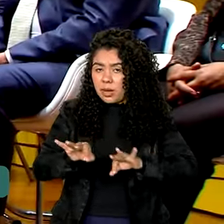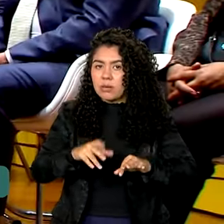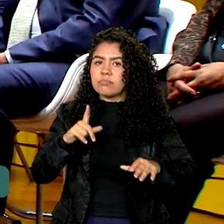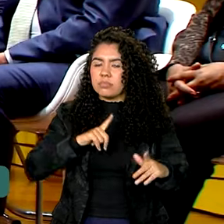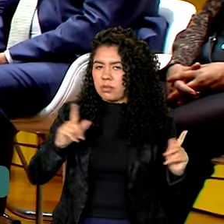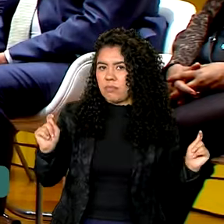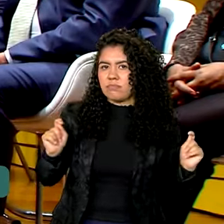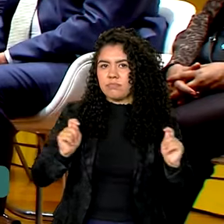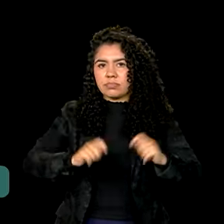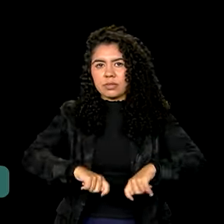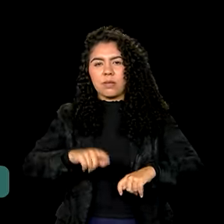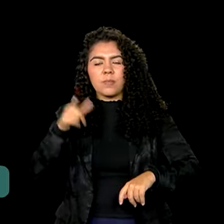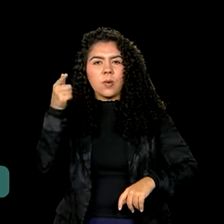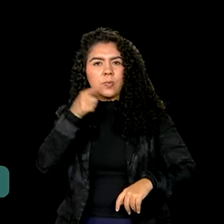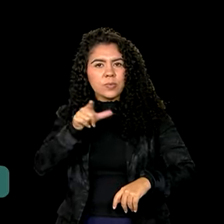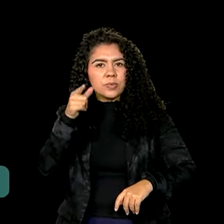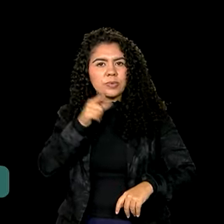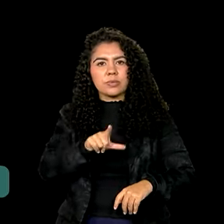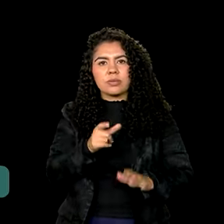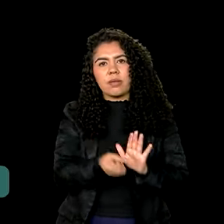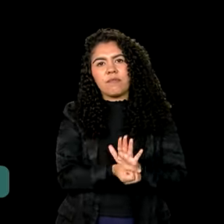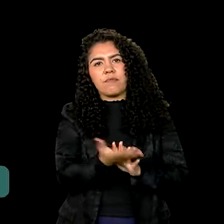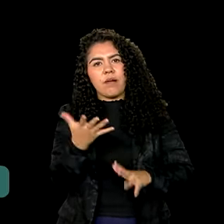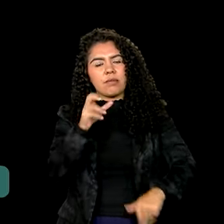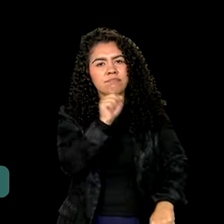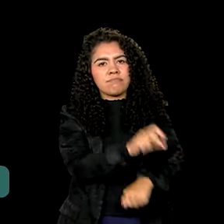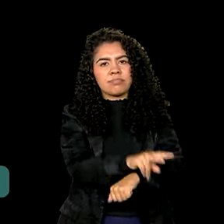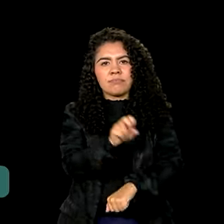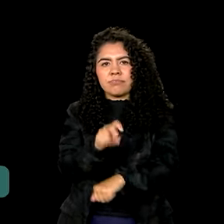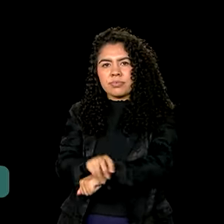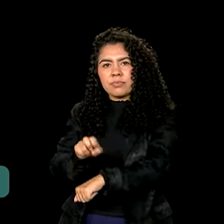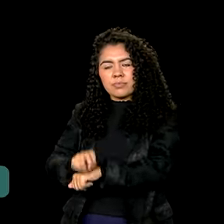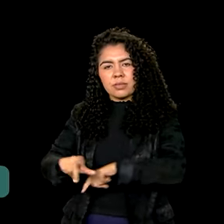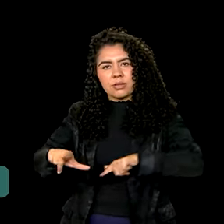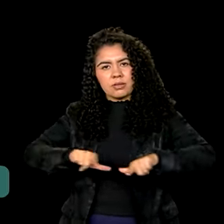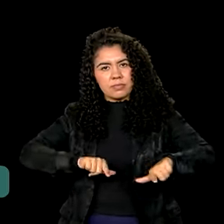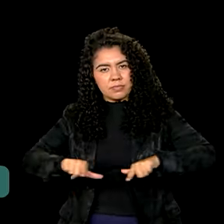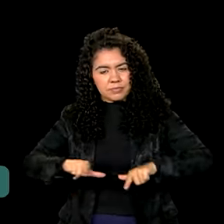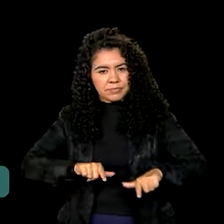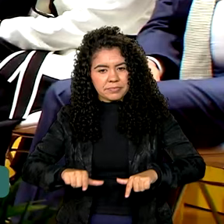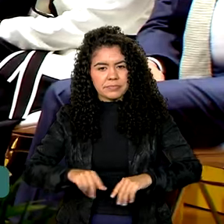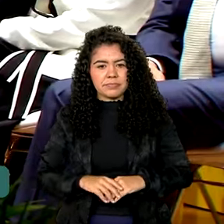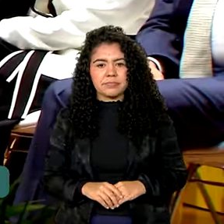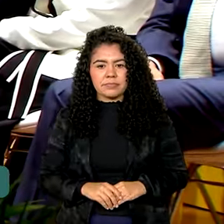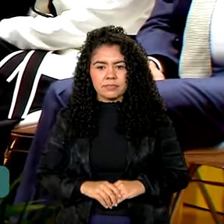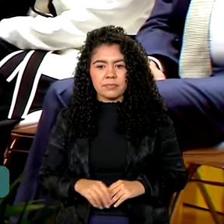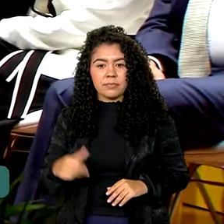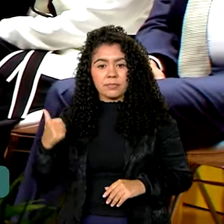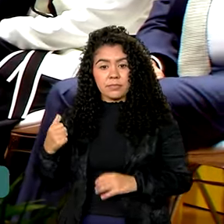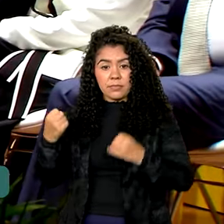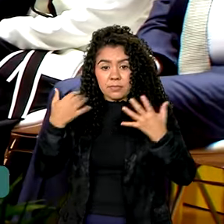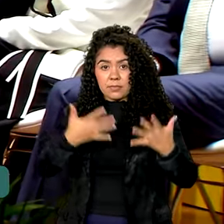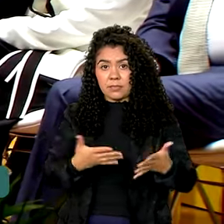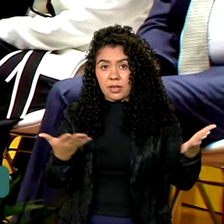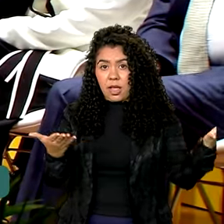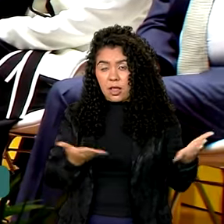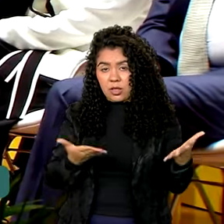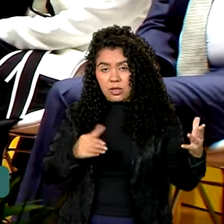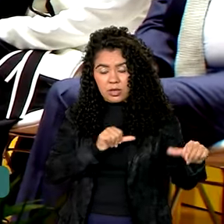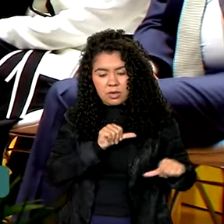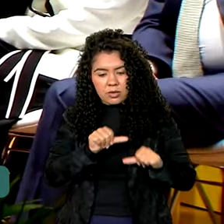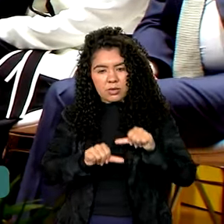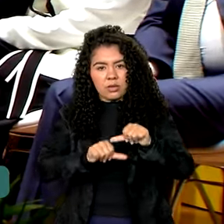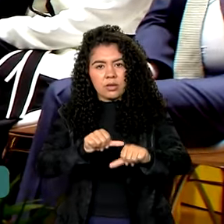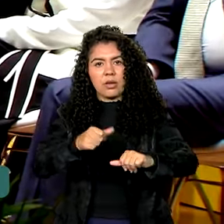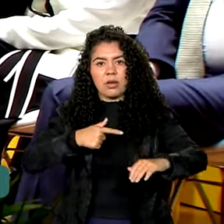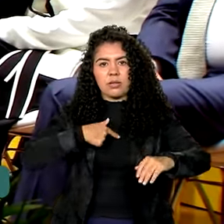potencial de gerar centenas de milhares de empregos diretos e indiretos. Nessa transição, nossos ativos de